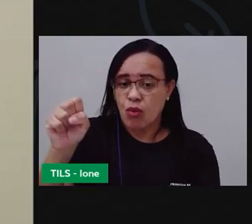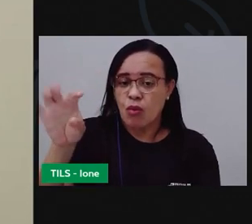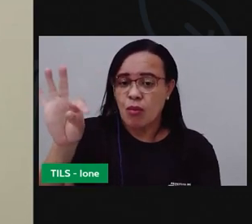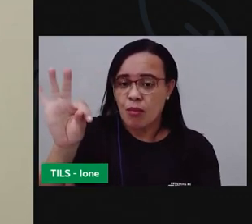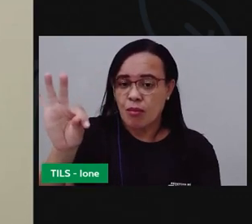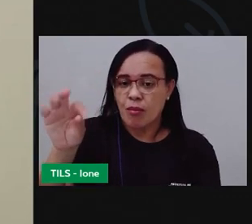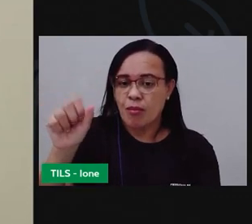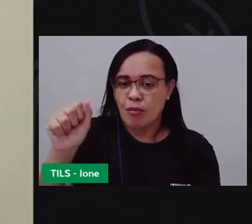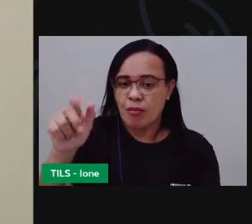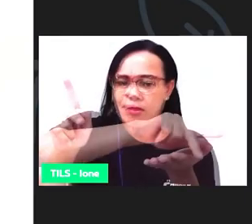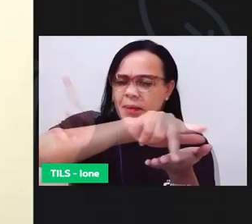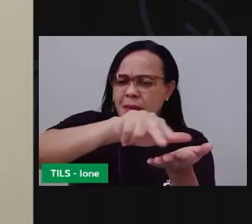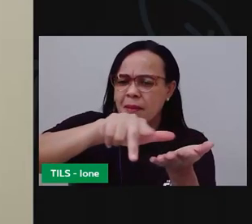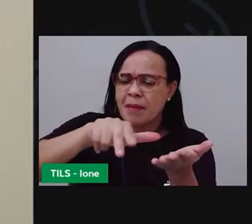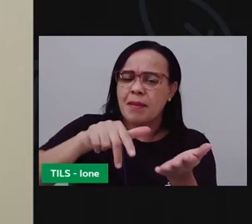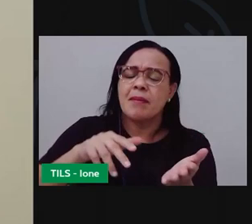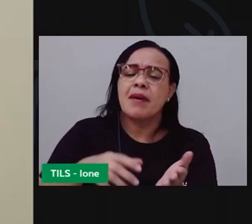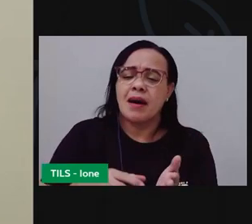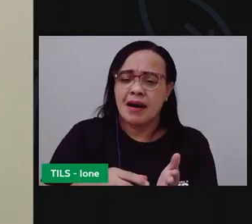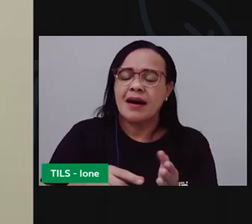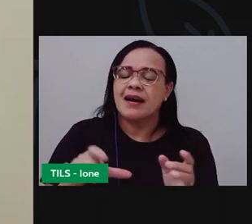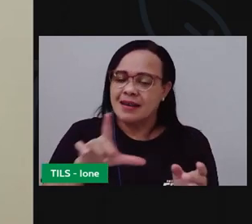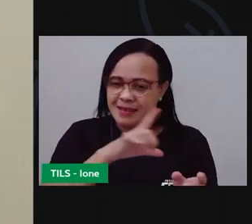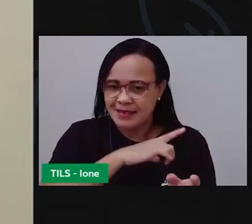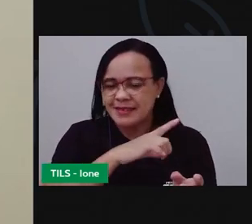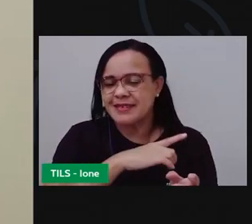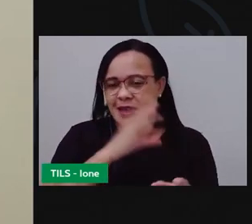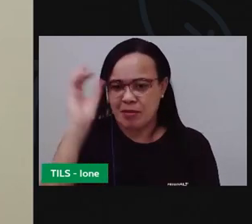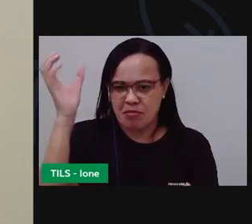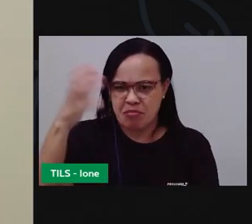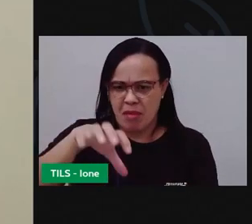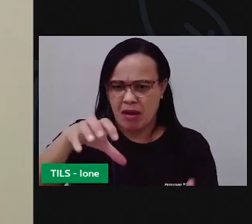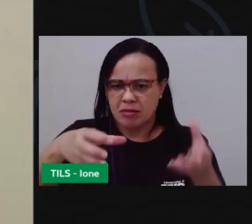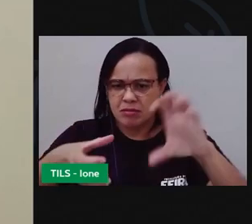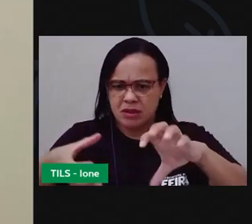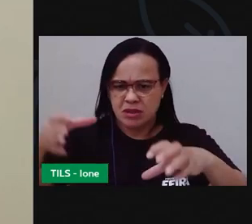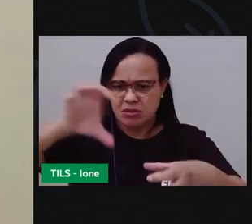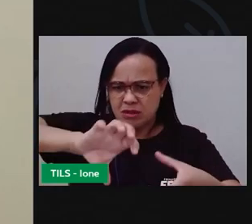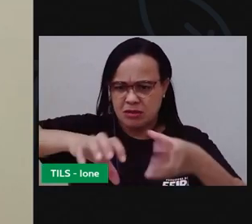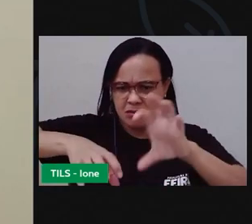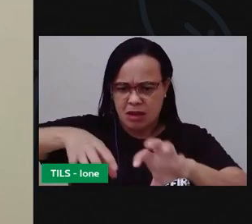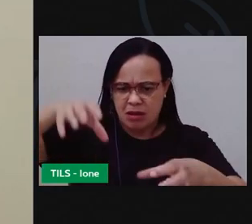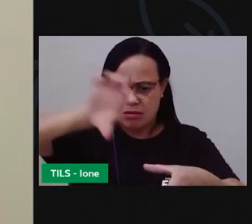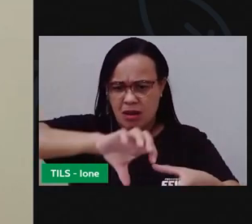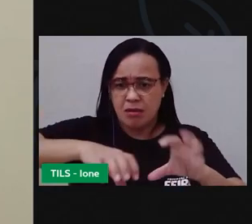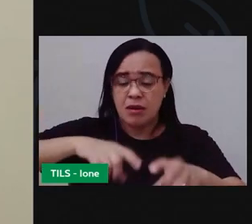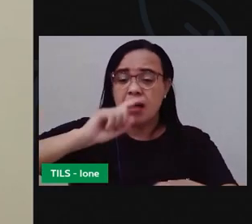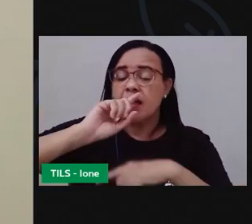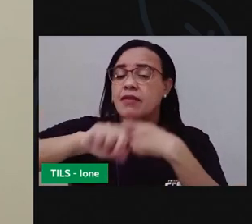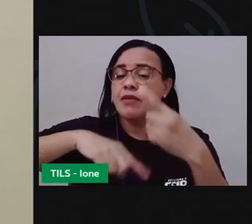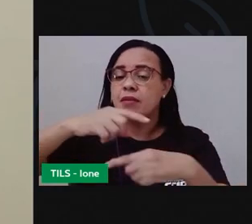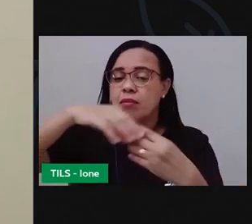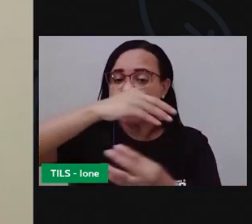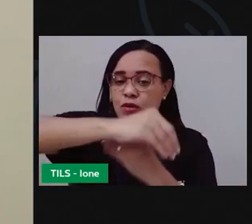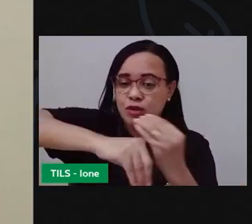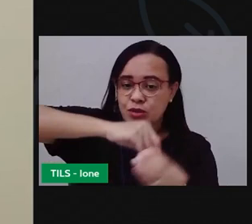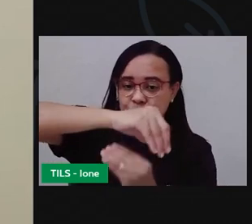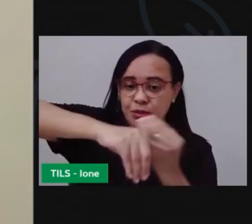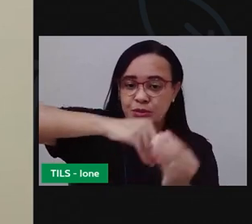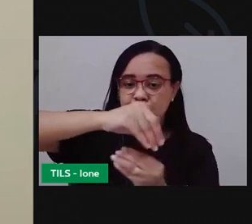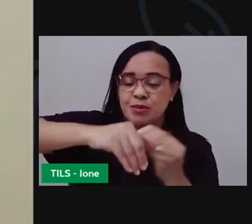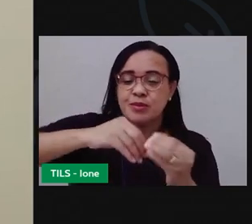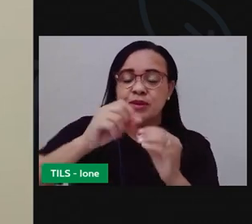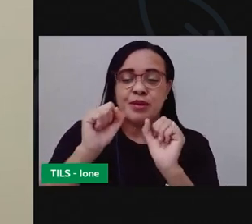secas e resíduos ali de verduras de frutas lembrando